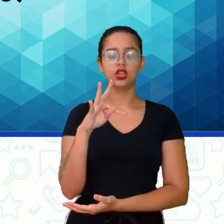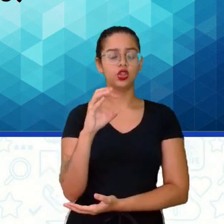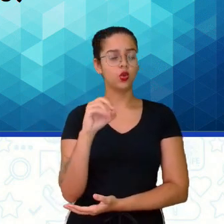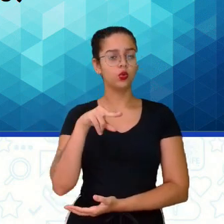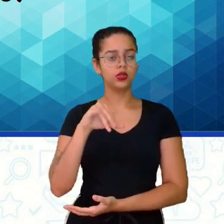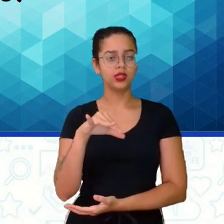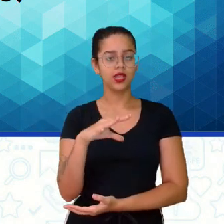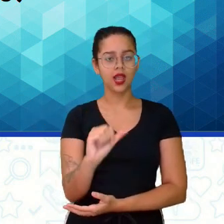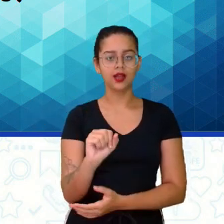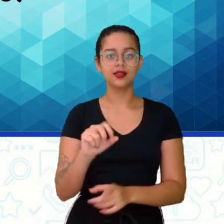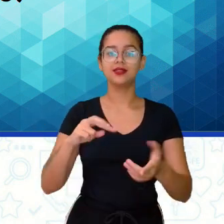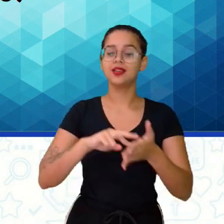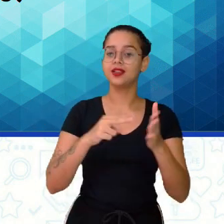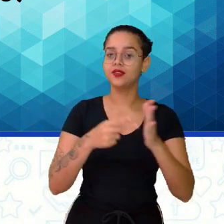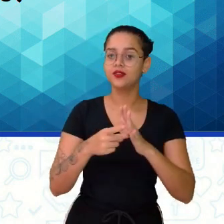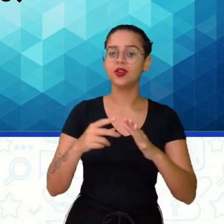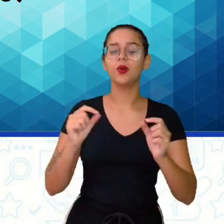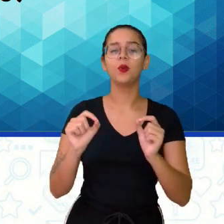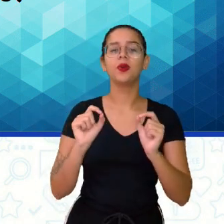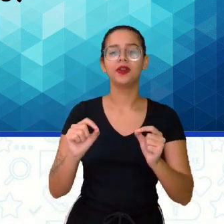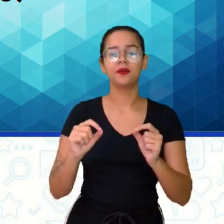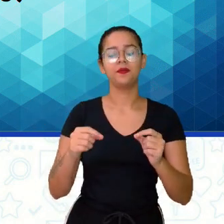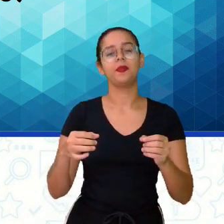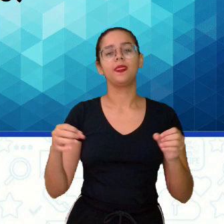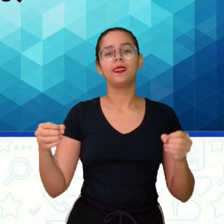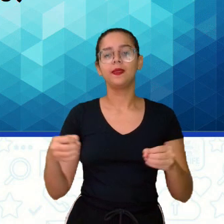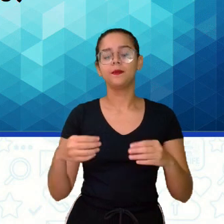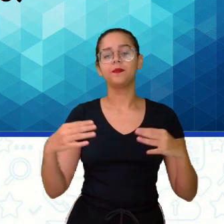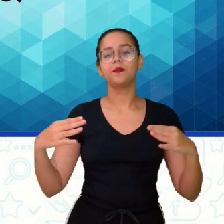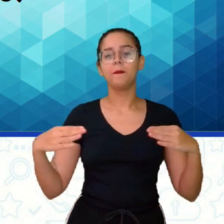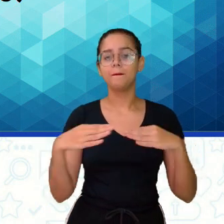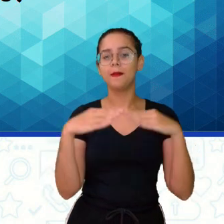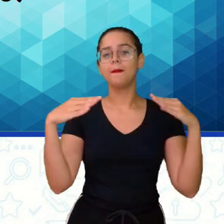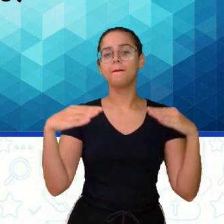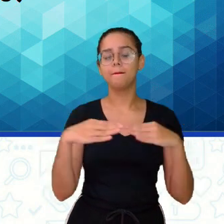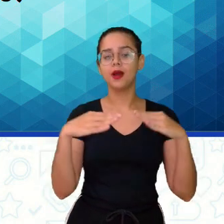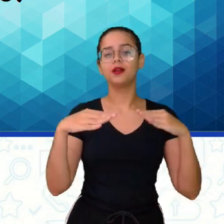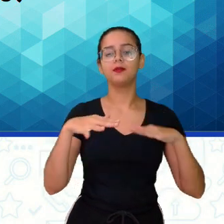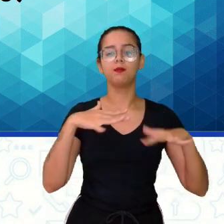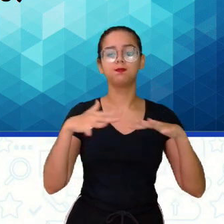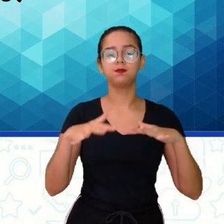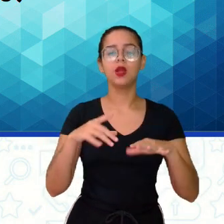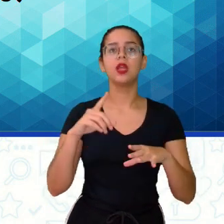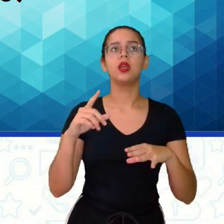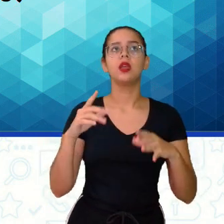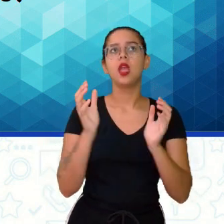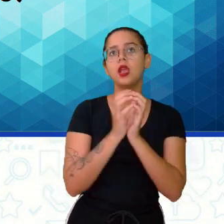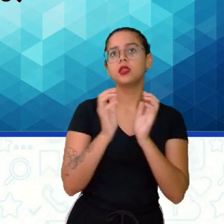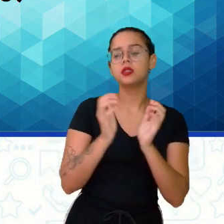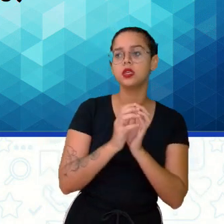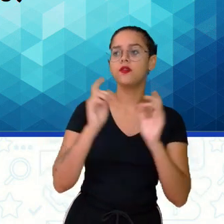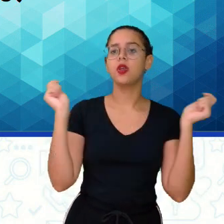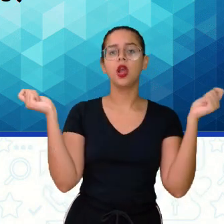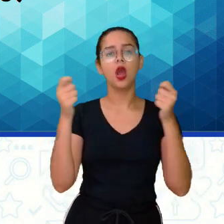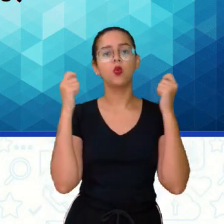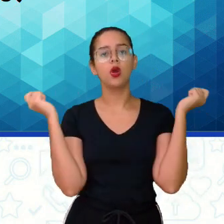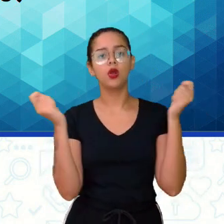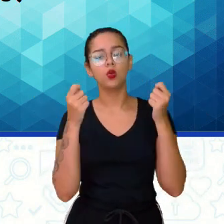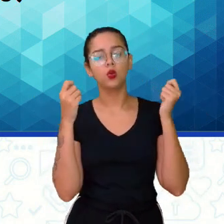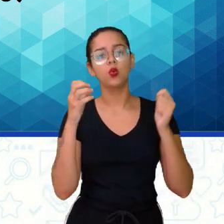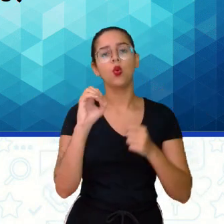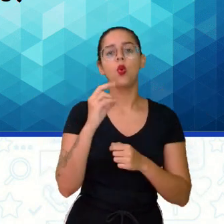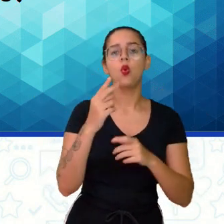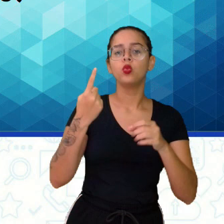relacionados a acontecer um terremoto ali. Por exemplo, em Recife, em Caruaru, lá no interior, em Quipapá,